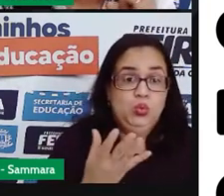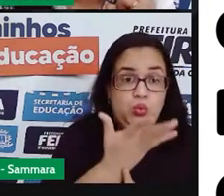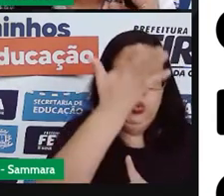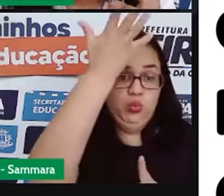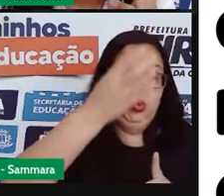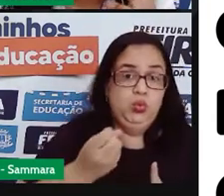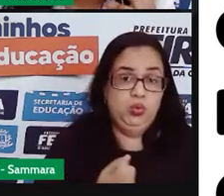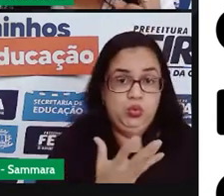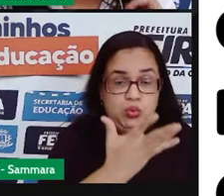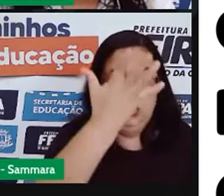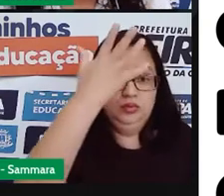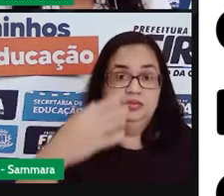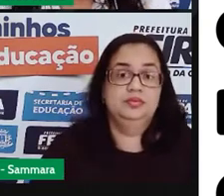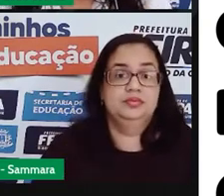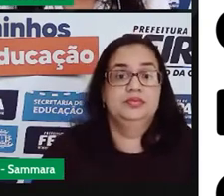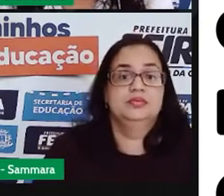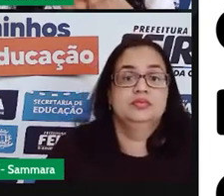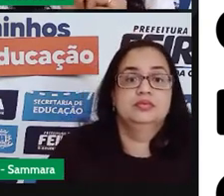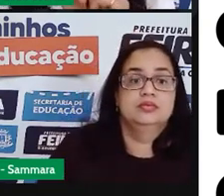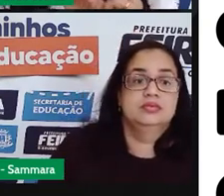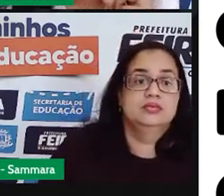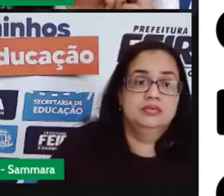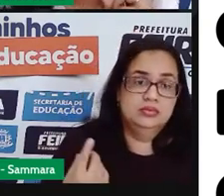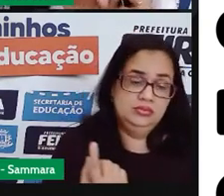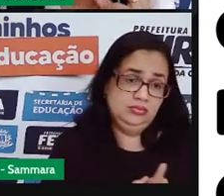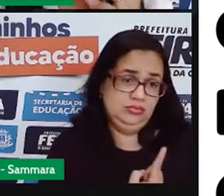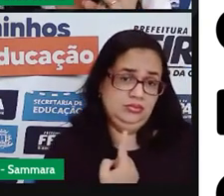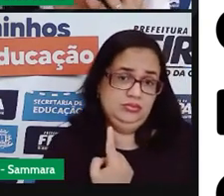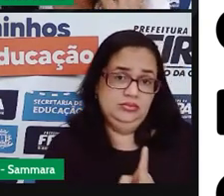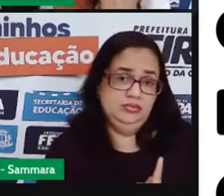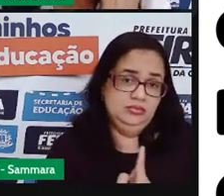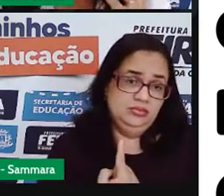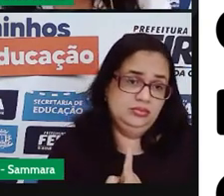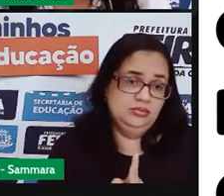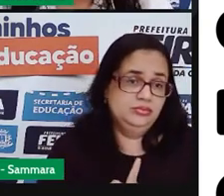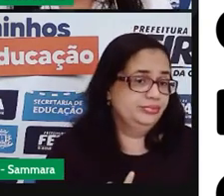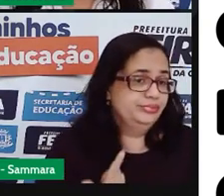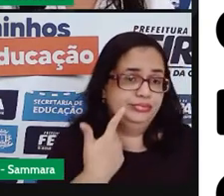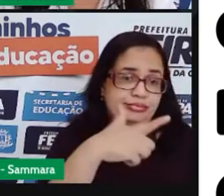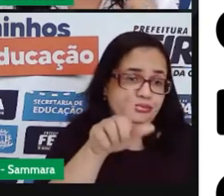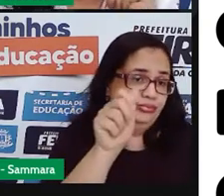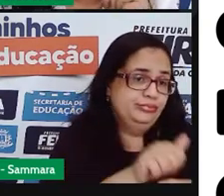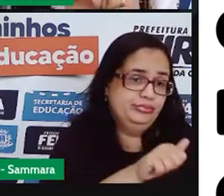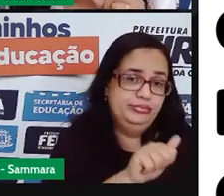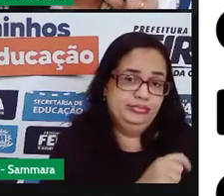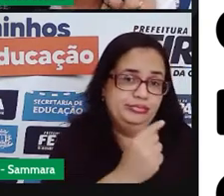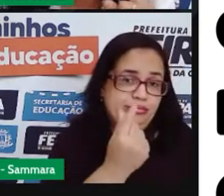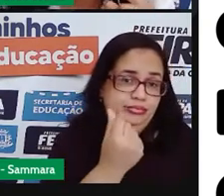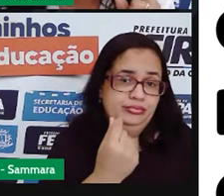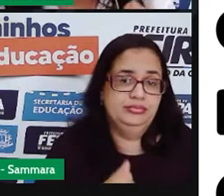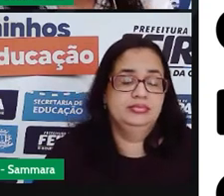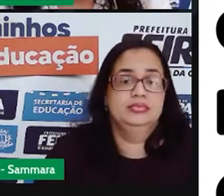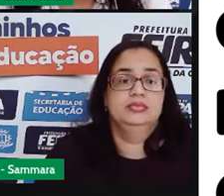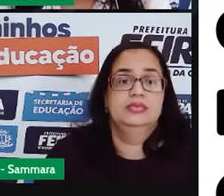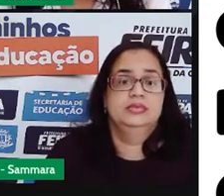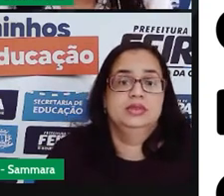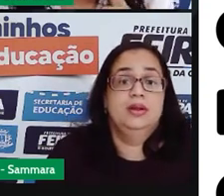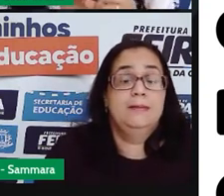gasoso, isolado, liso,